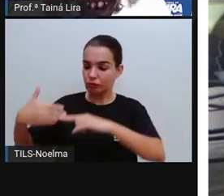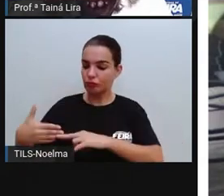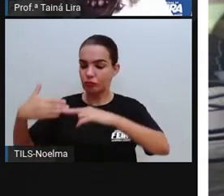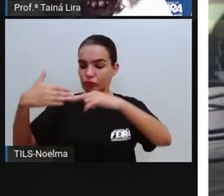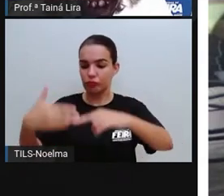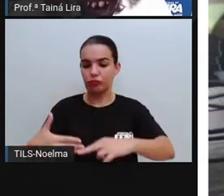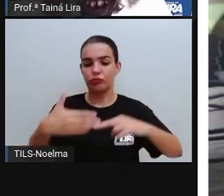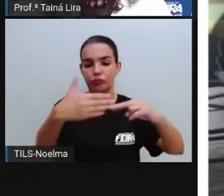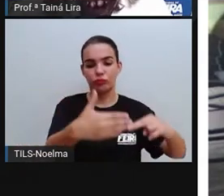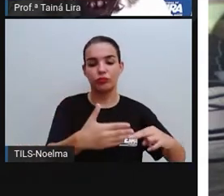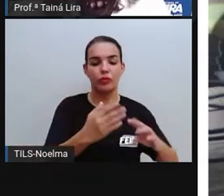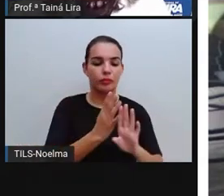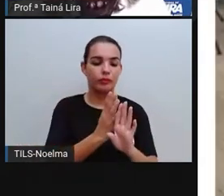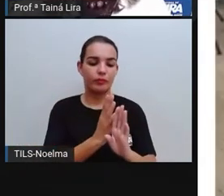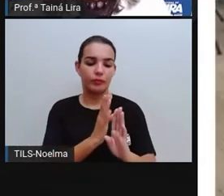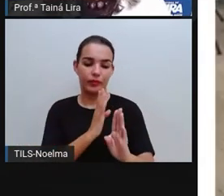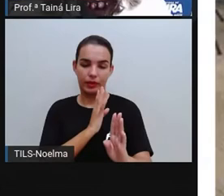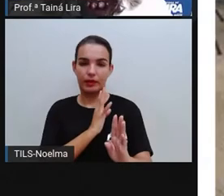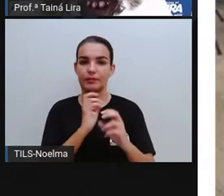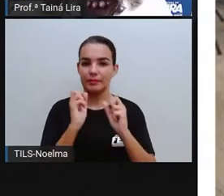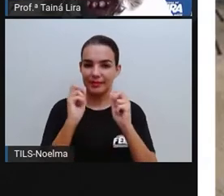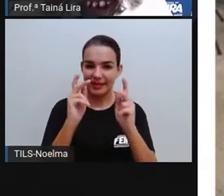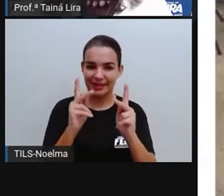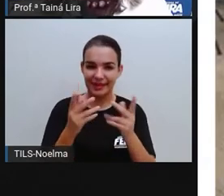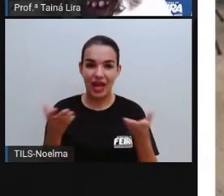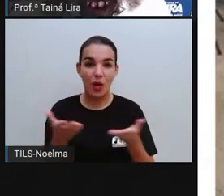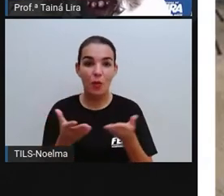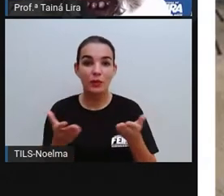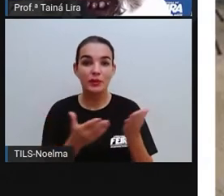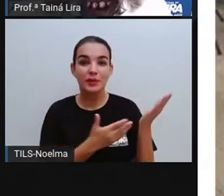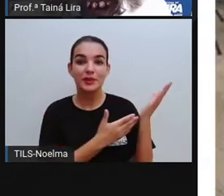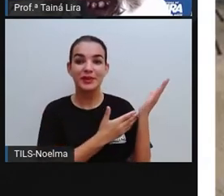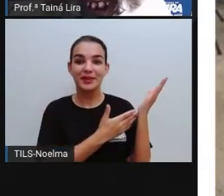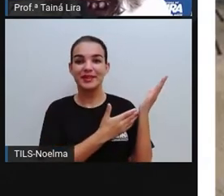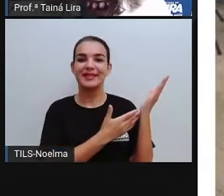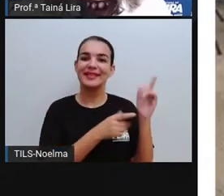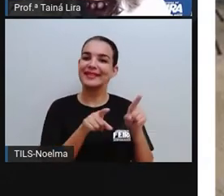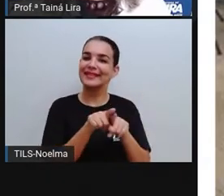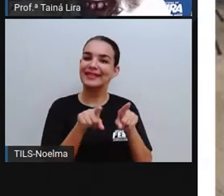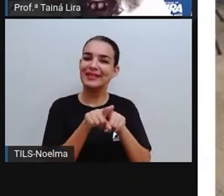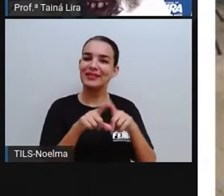ali em fileiras, tá? Agora, e essa daqui, ó?